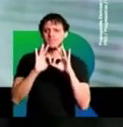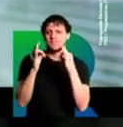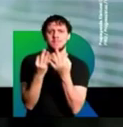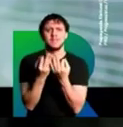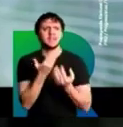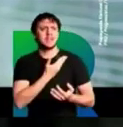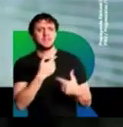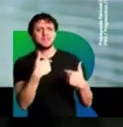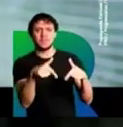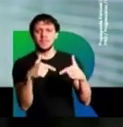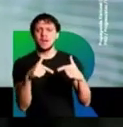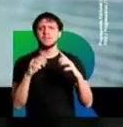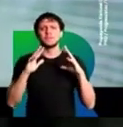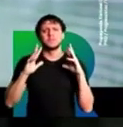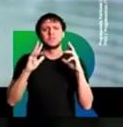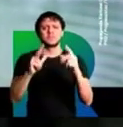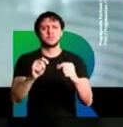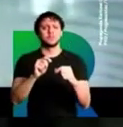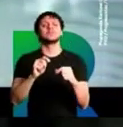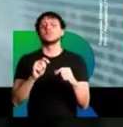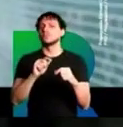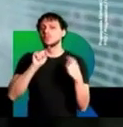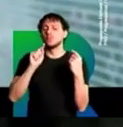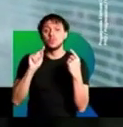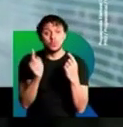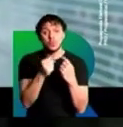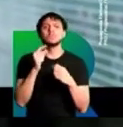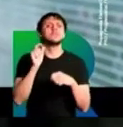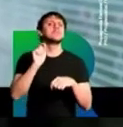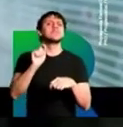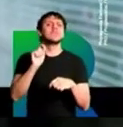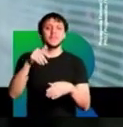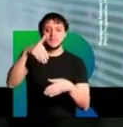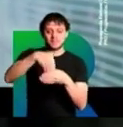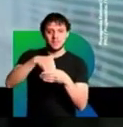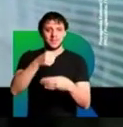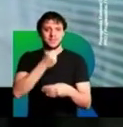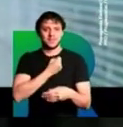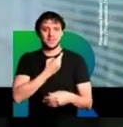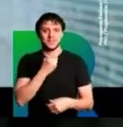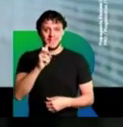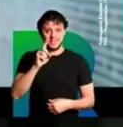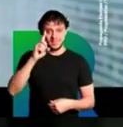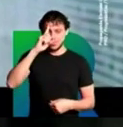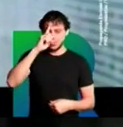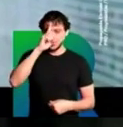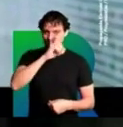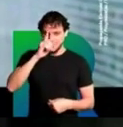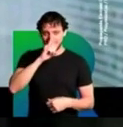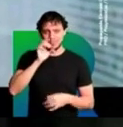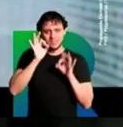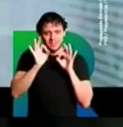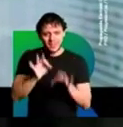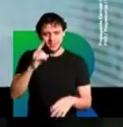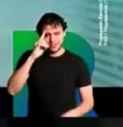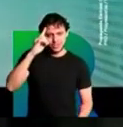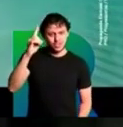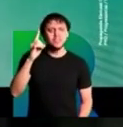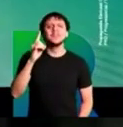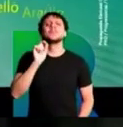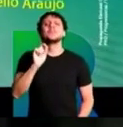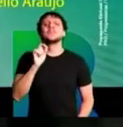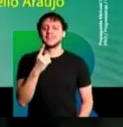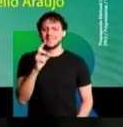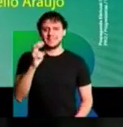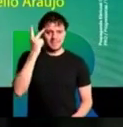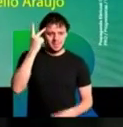seus parentes, colegas de trabalho, com todo mundo. Para todo mundo votar no quinze. Domingo, gente, é dia de